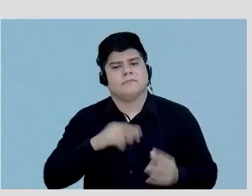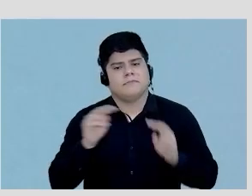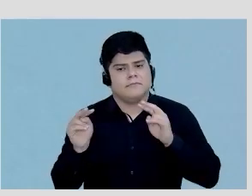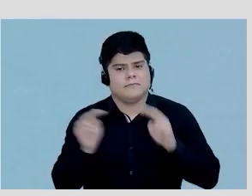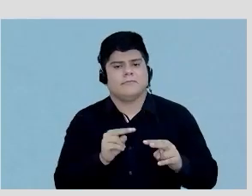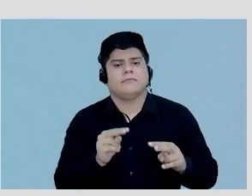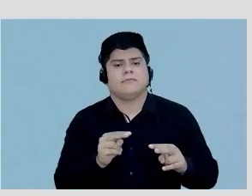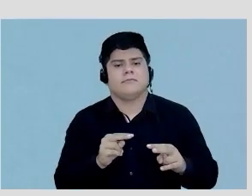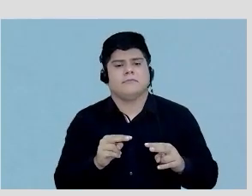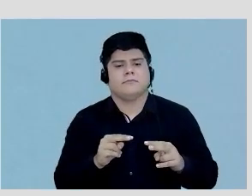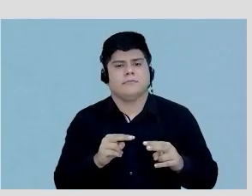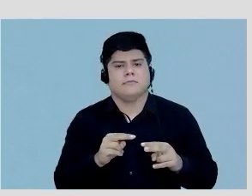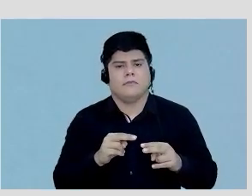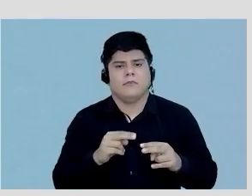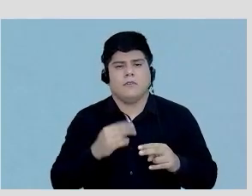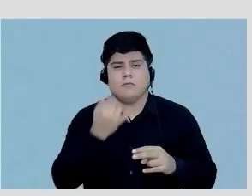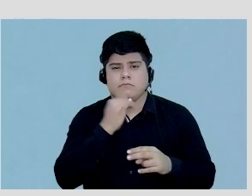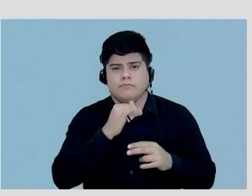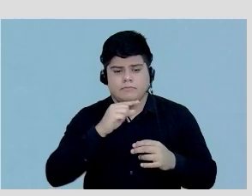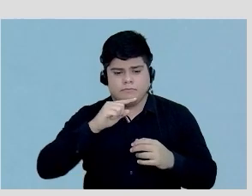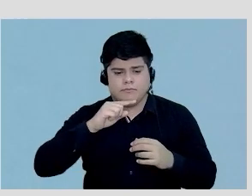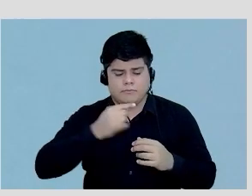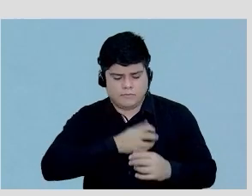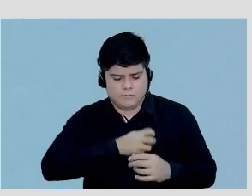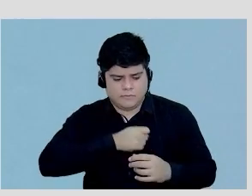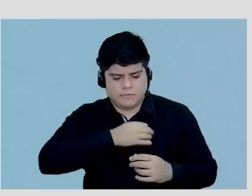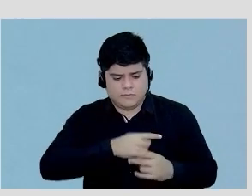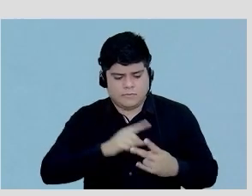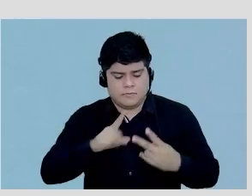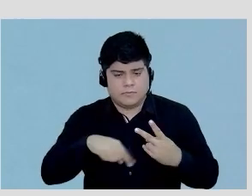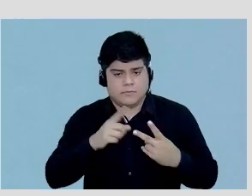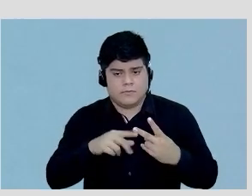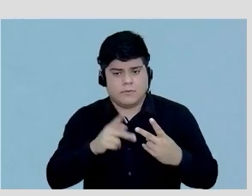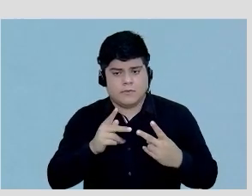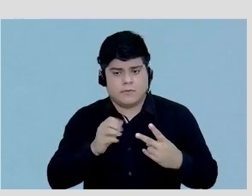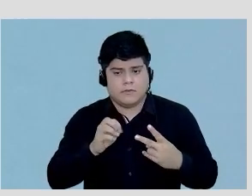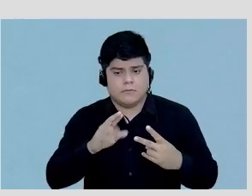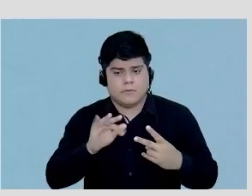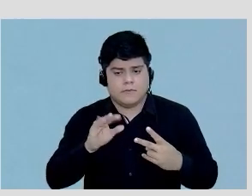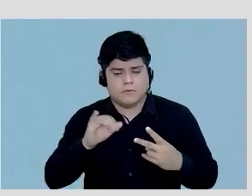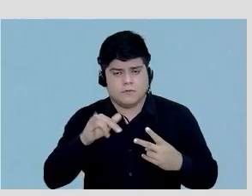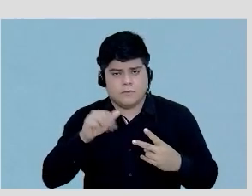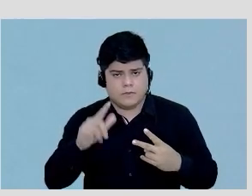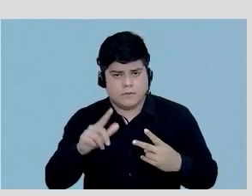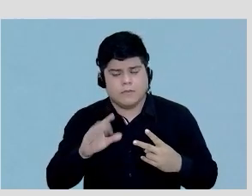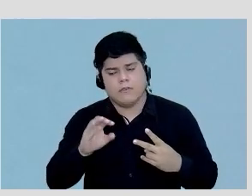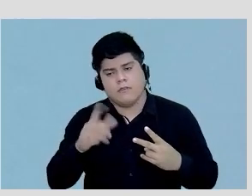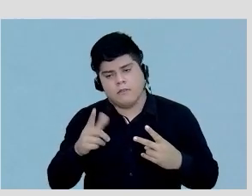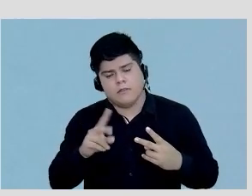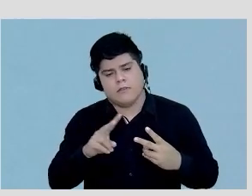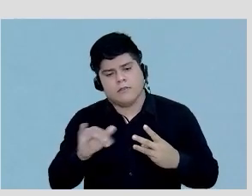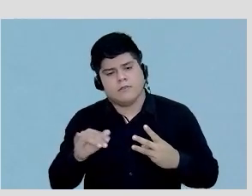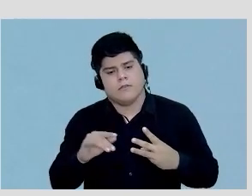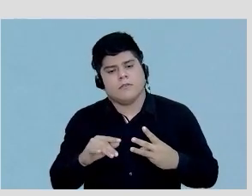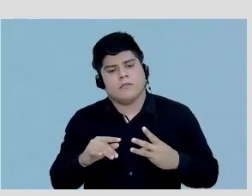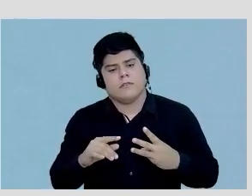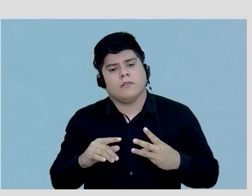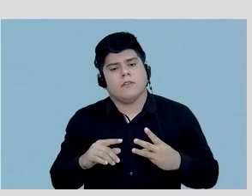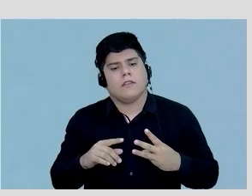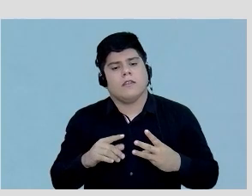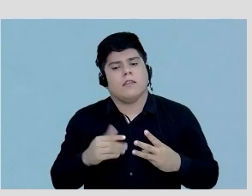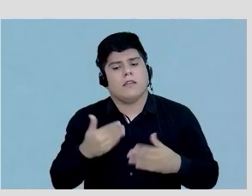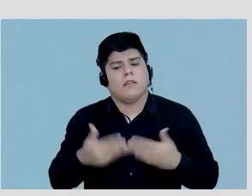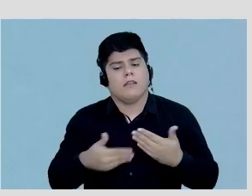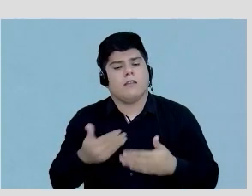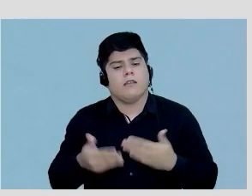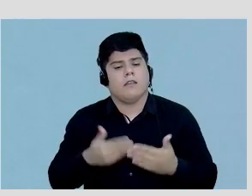a parte elétrica olha a parte perfusional e obviamente a gente vai tendo